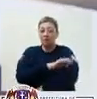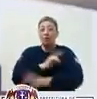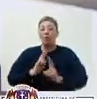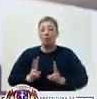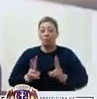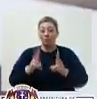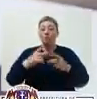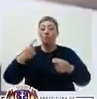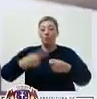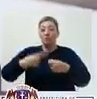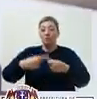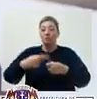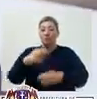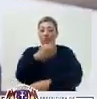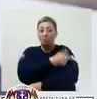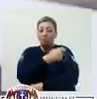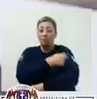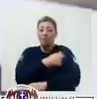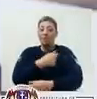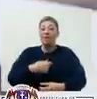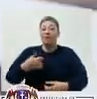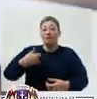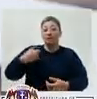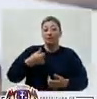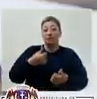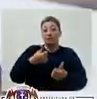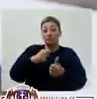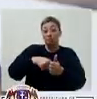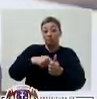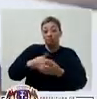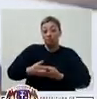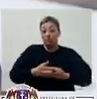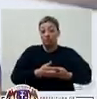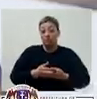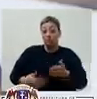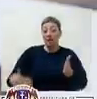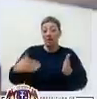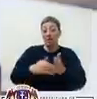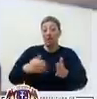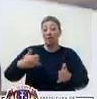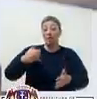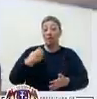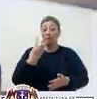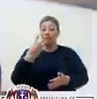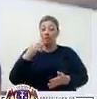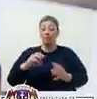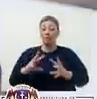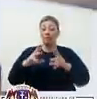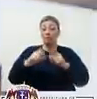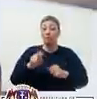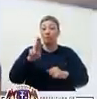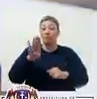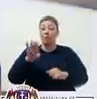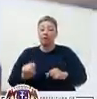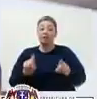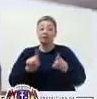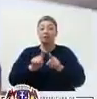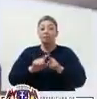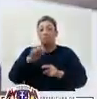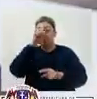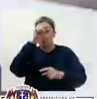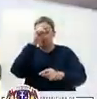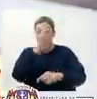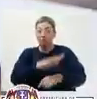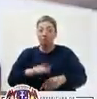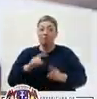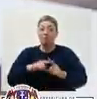sarampo segue aqui na nossa cidade vacinando pessoas de seis meses a 49 anos em todas as UBS e também no Ambulatório